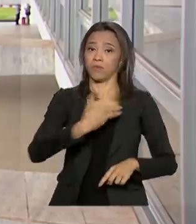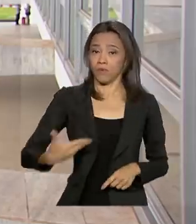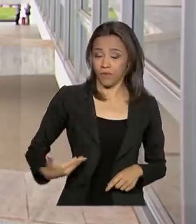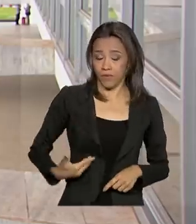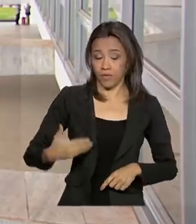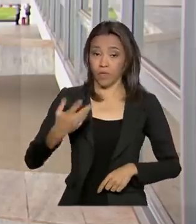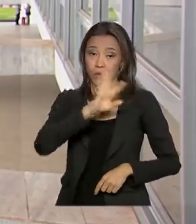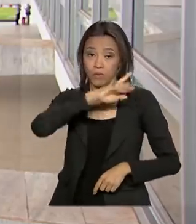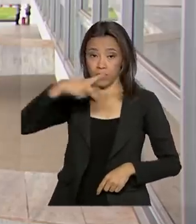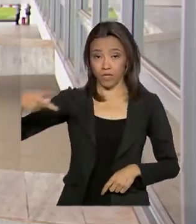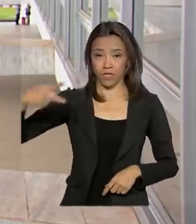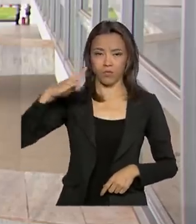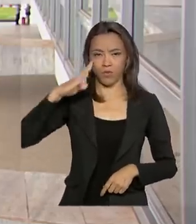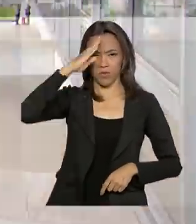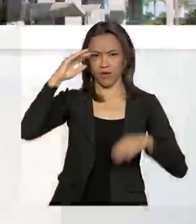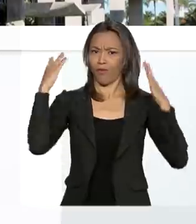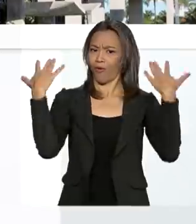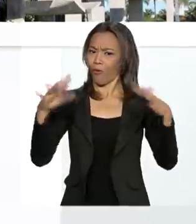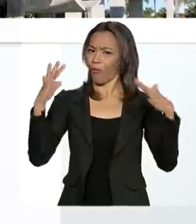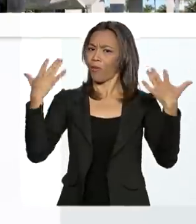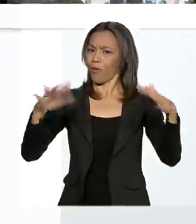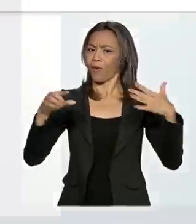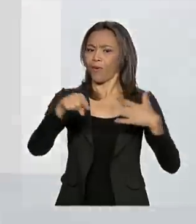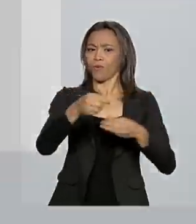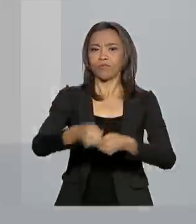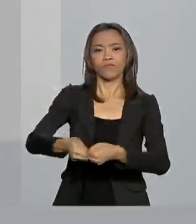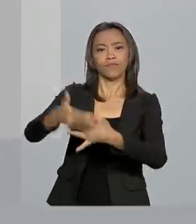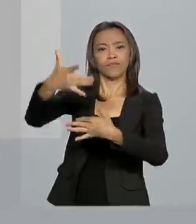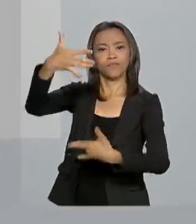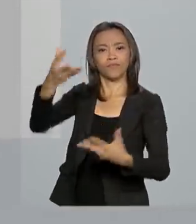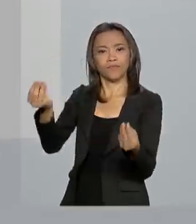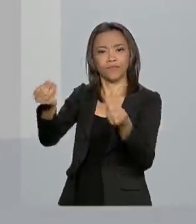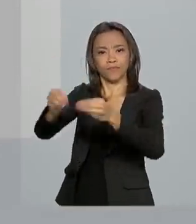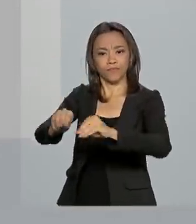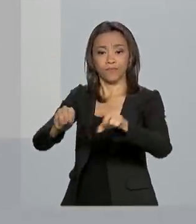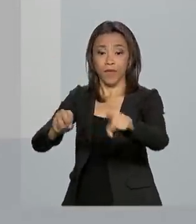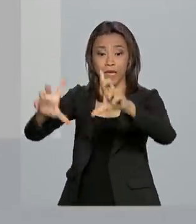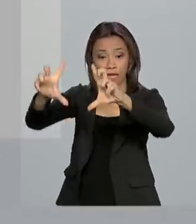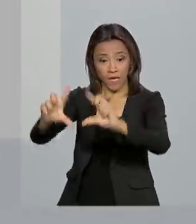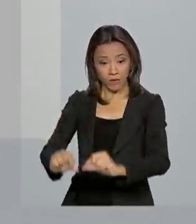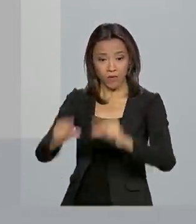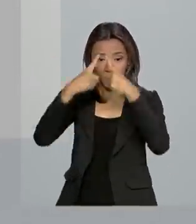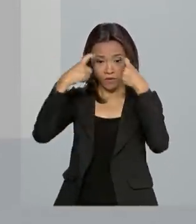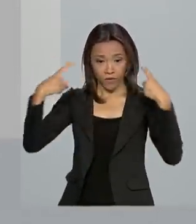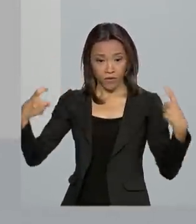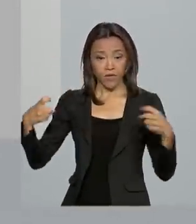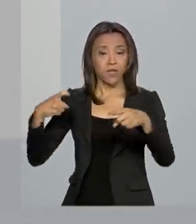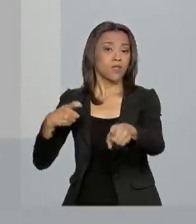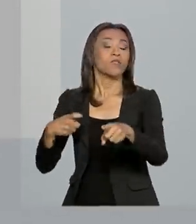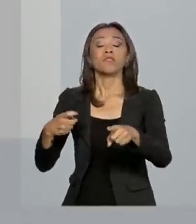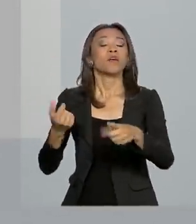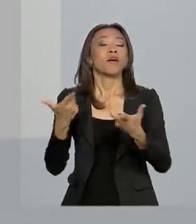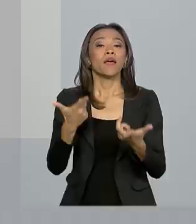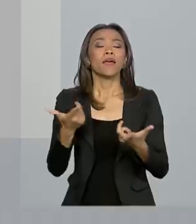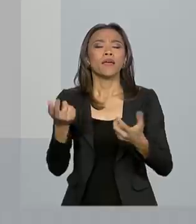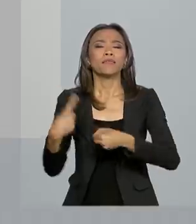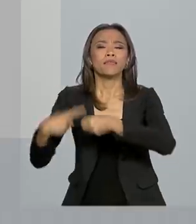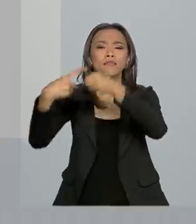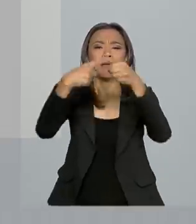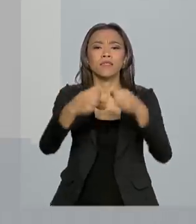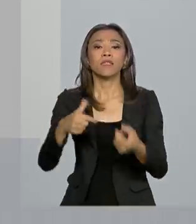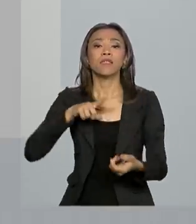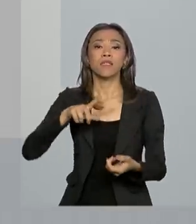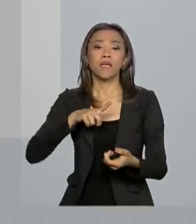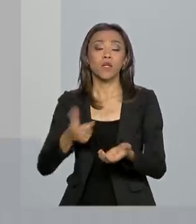comemorou pelas redes sociais. Ele falou sobre a redução da criminalidade em cidades-sedes do programa Enfrente Brasil,